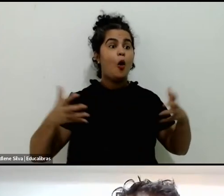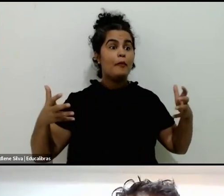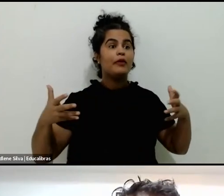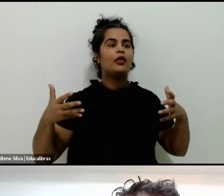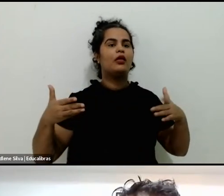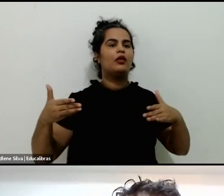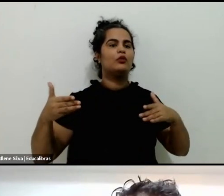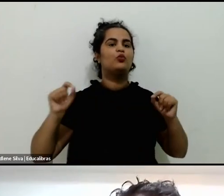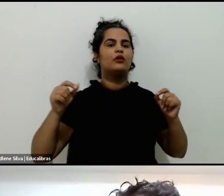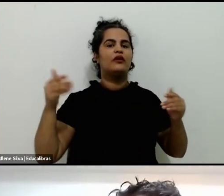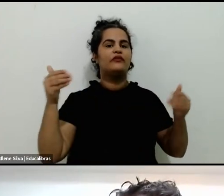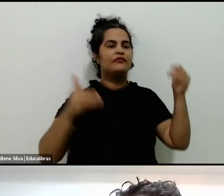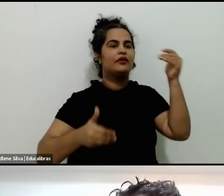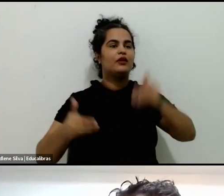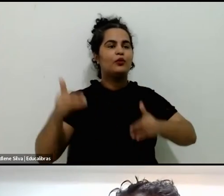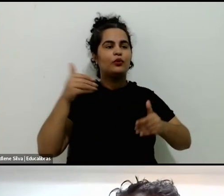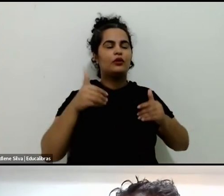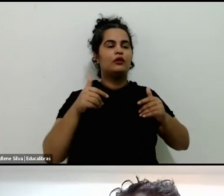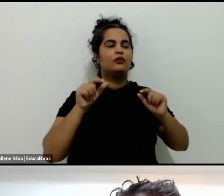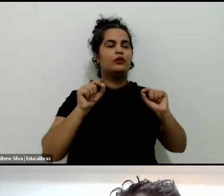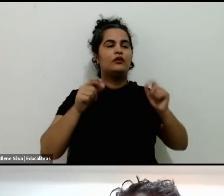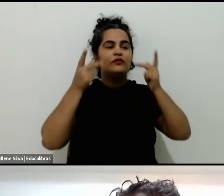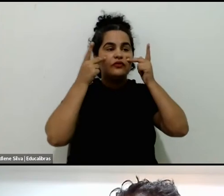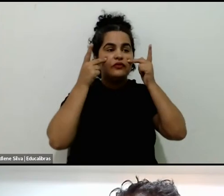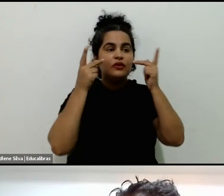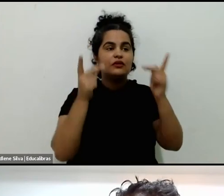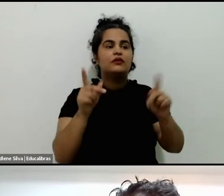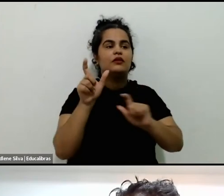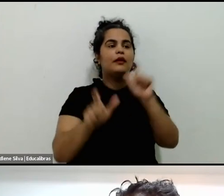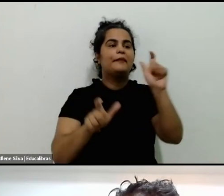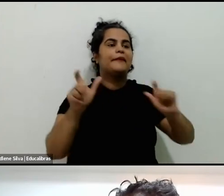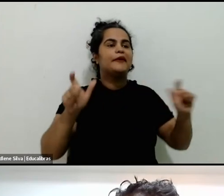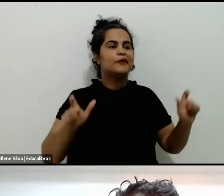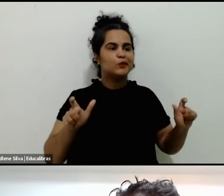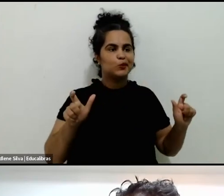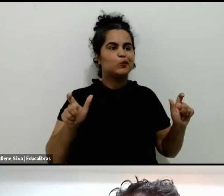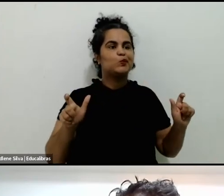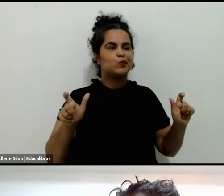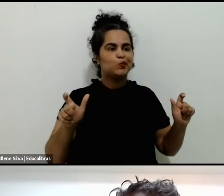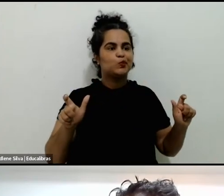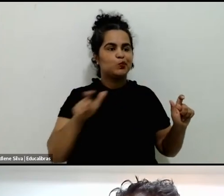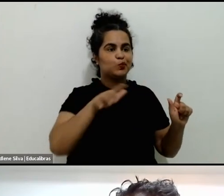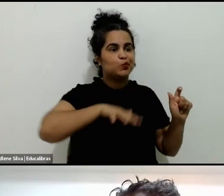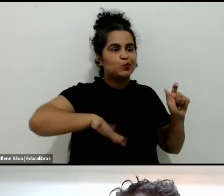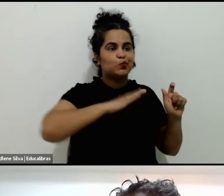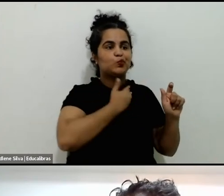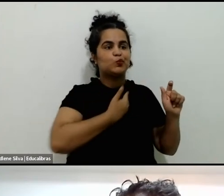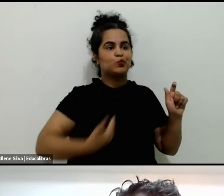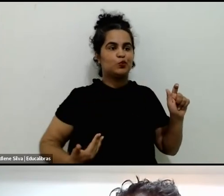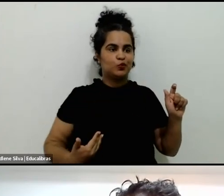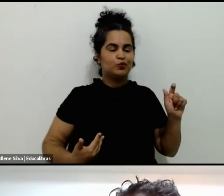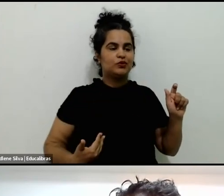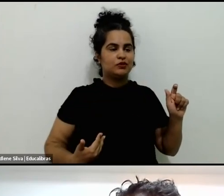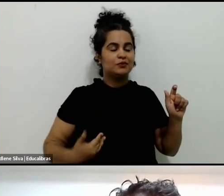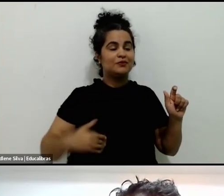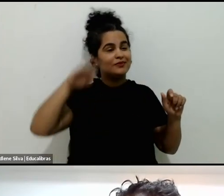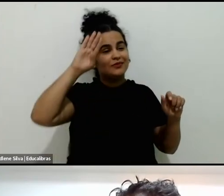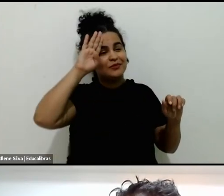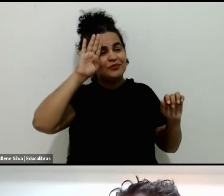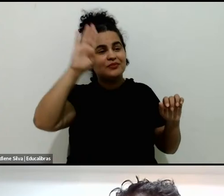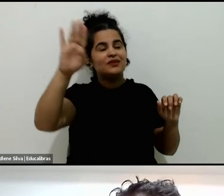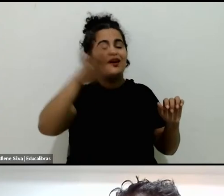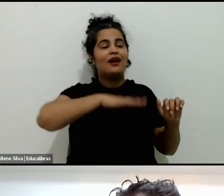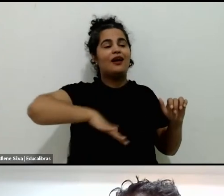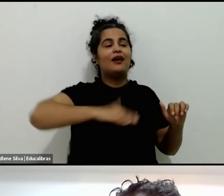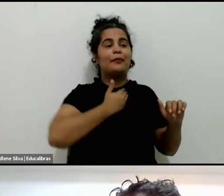frequentação, de visitação das pessoas em espaços públicos e especialmente espaços